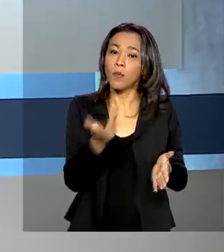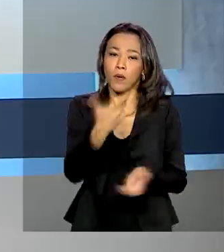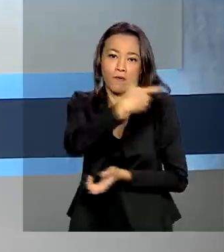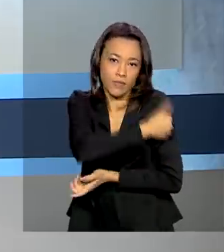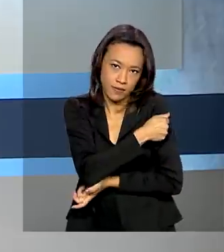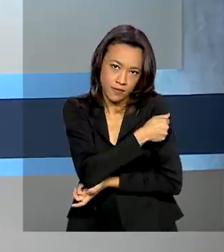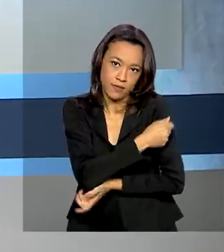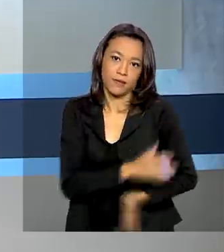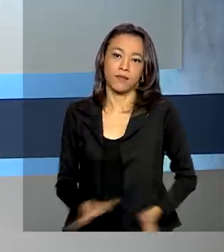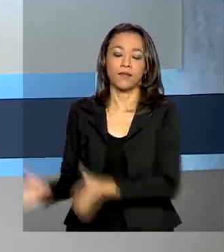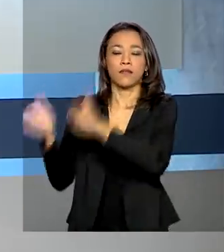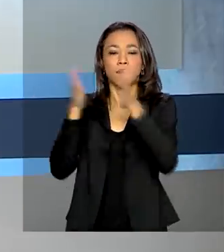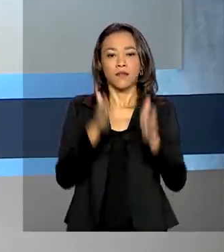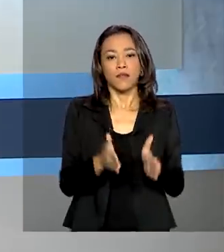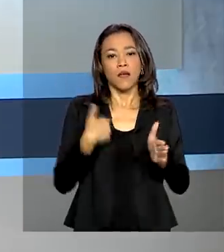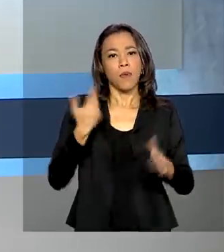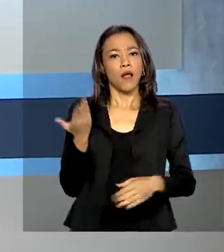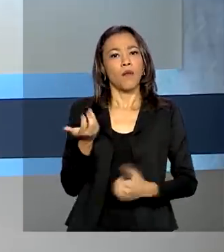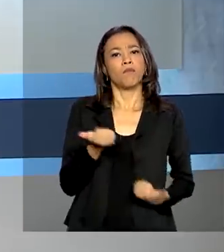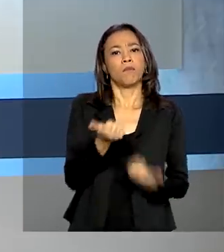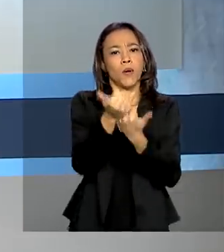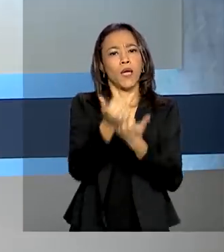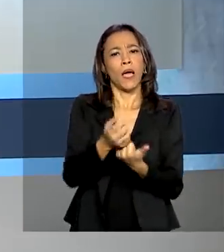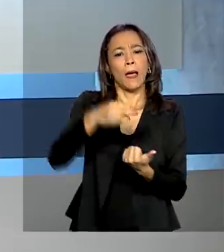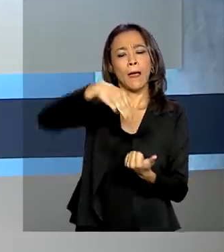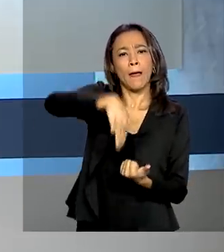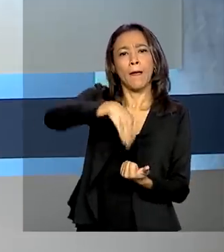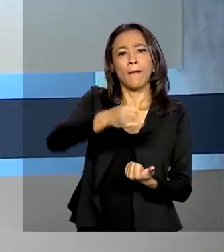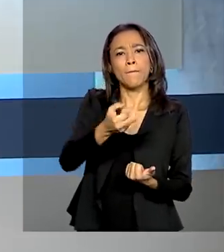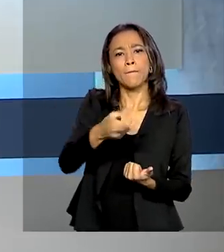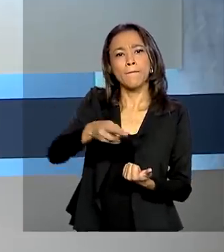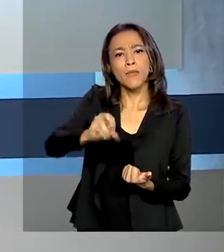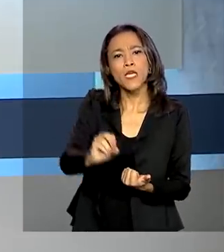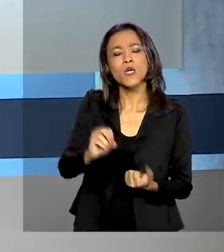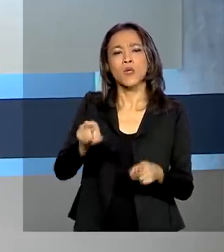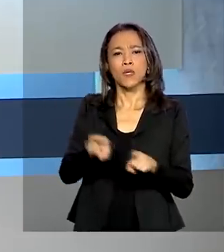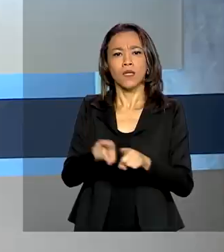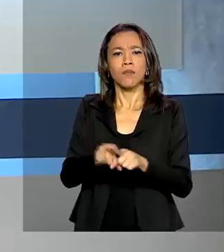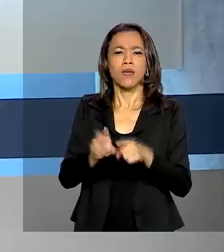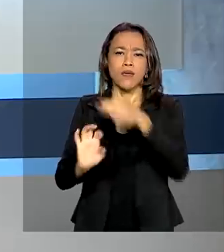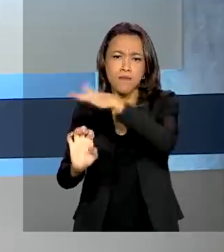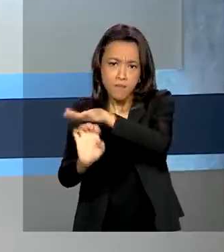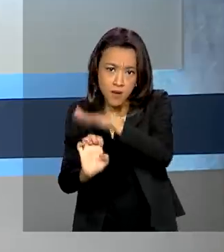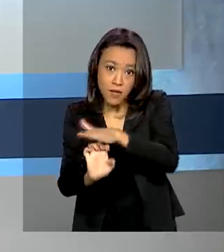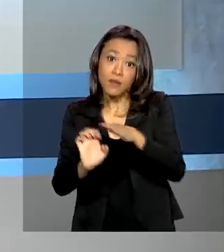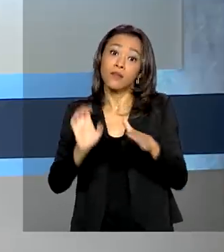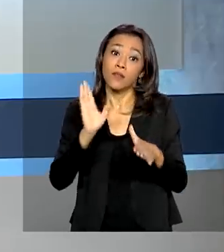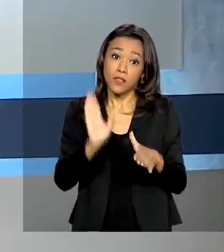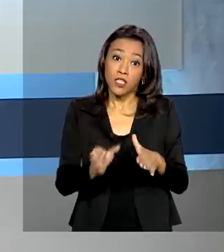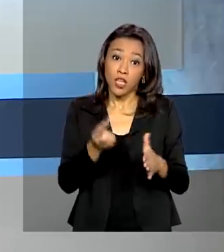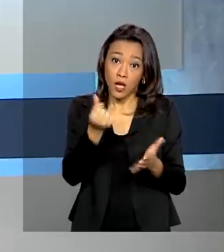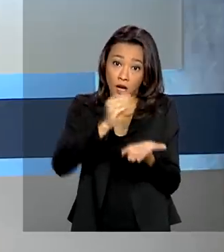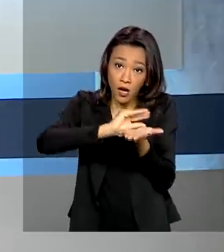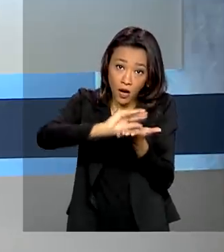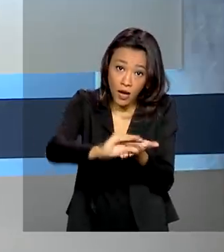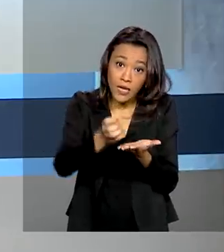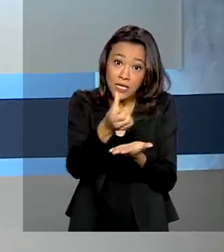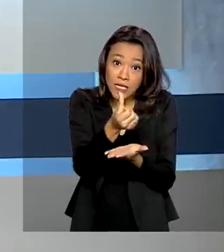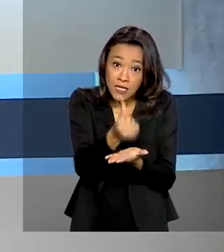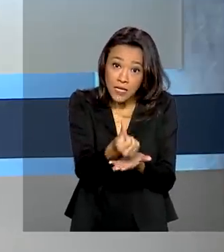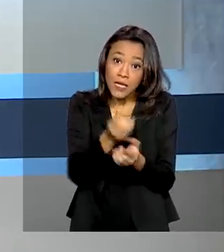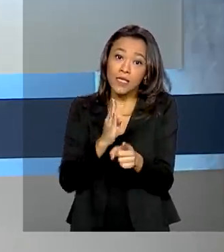Para ajudar micro e pequenas empresas, foi lançada uma linha de crédito de 6 bilhões de reais para